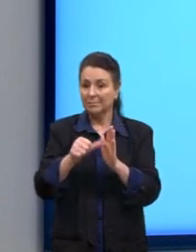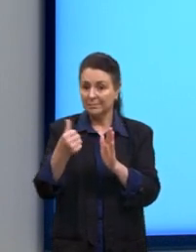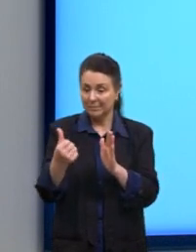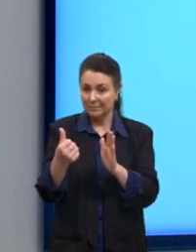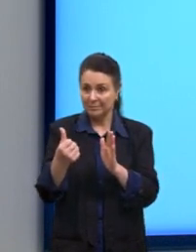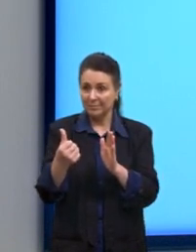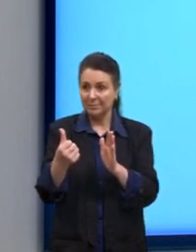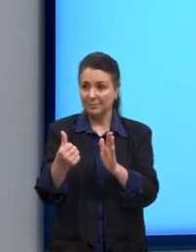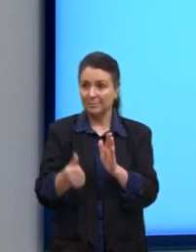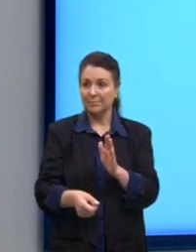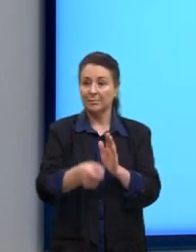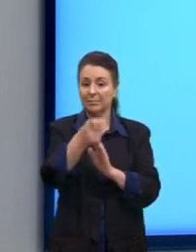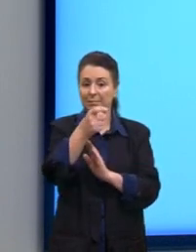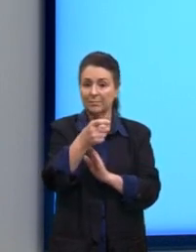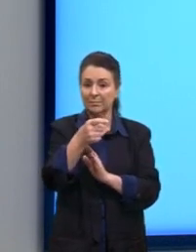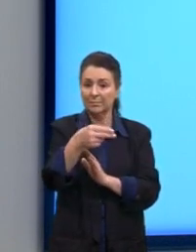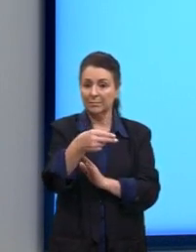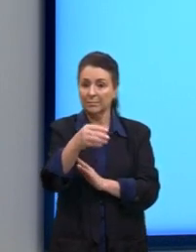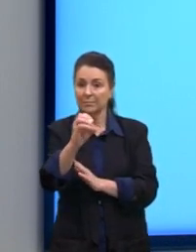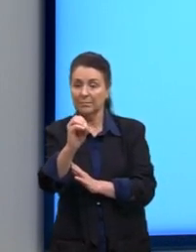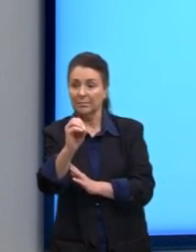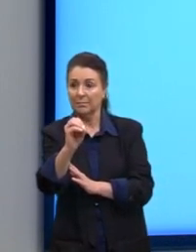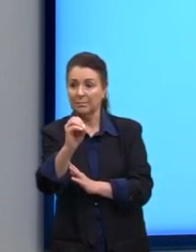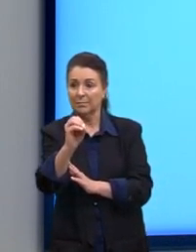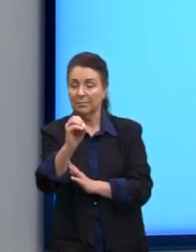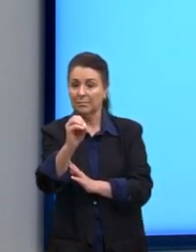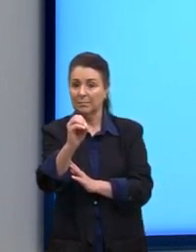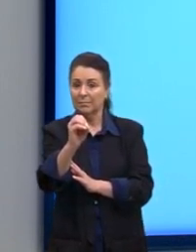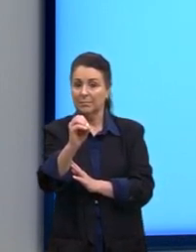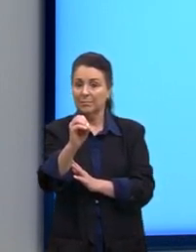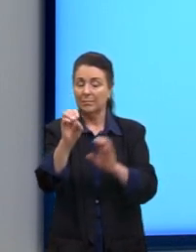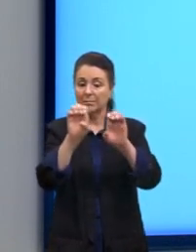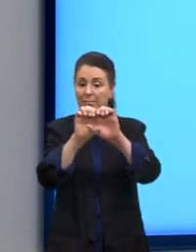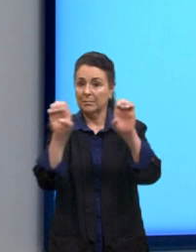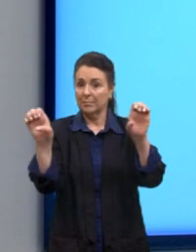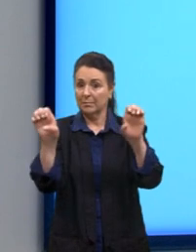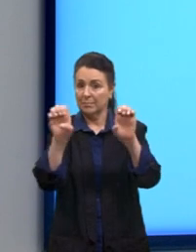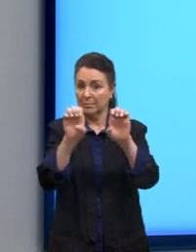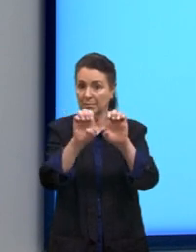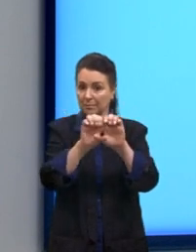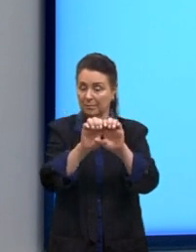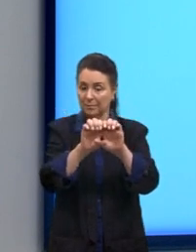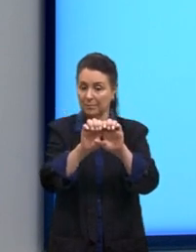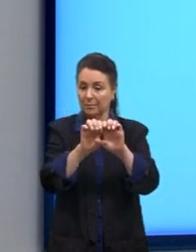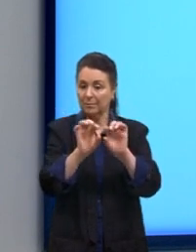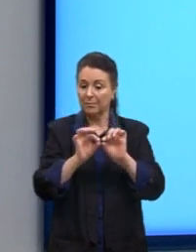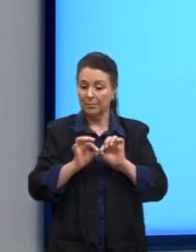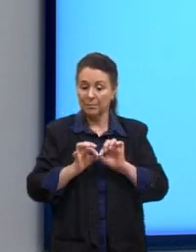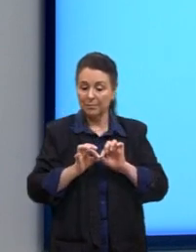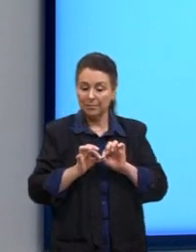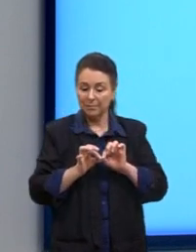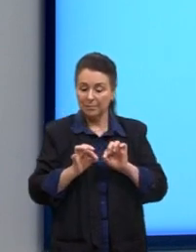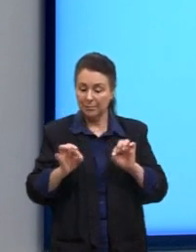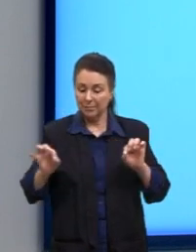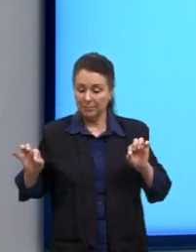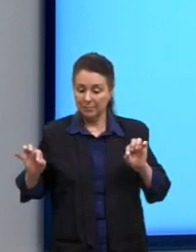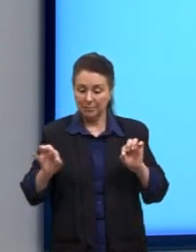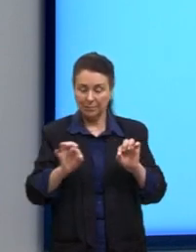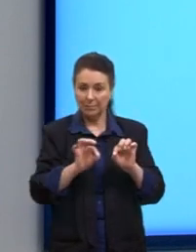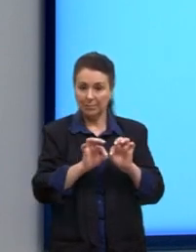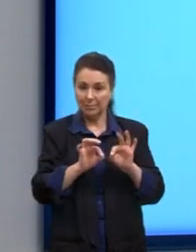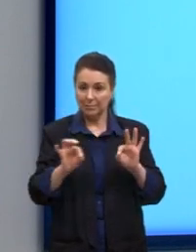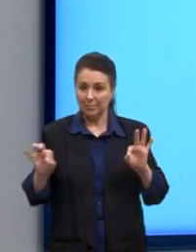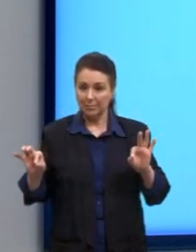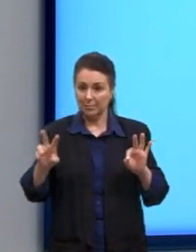trazia o x igual a 0. Essa equação, ela remete a uma reta. E qual seria essa